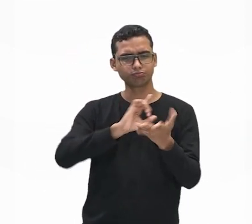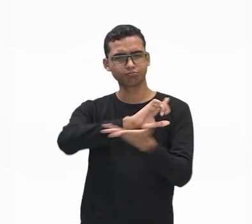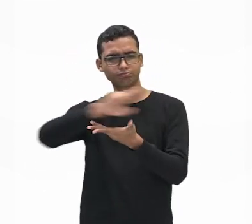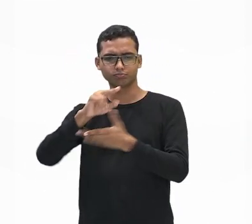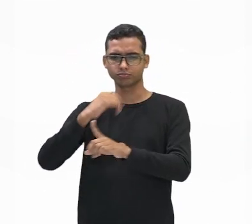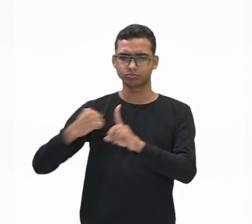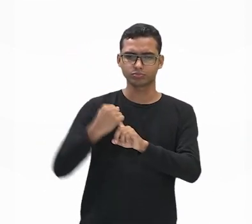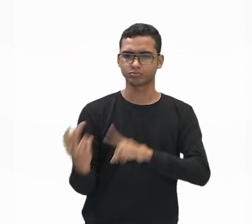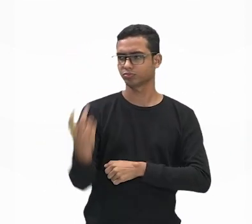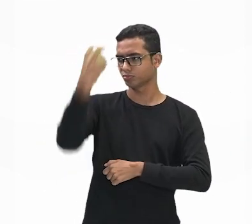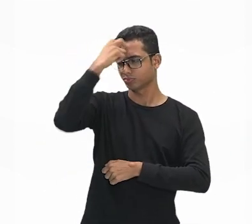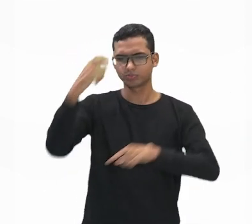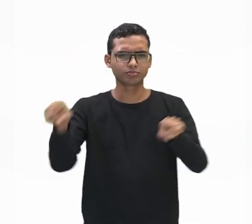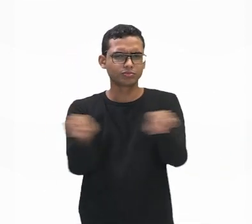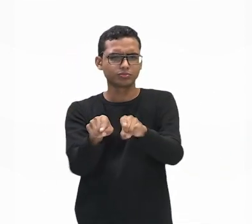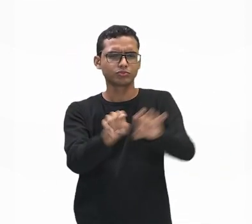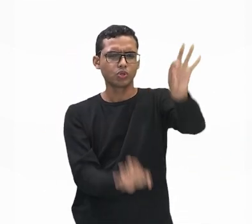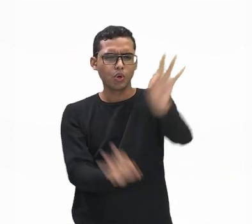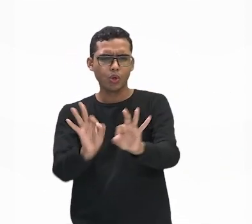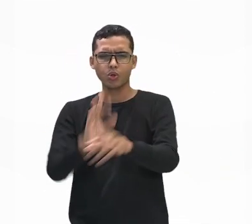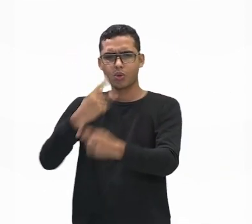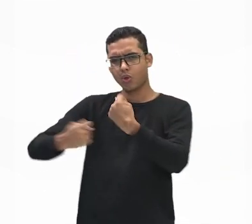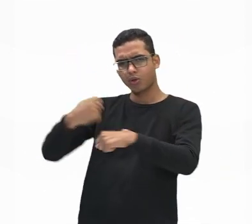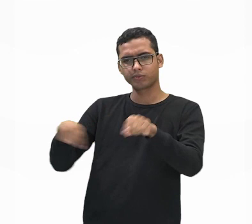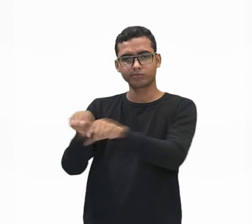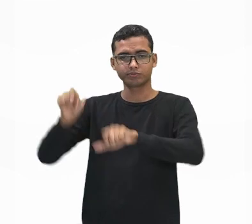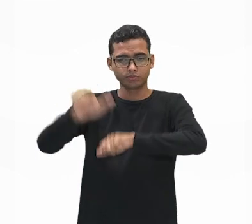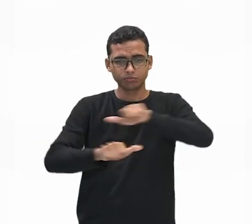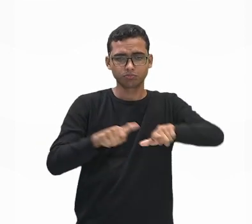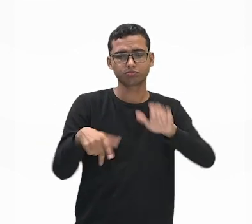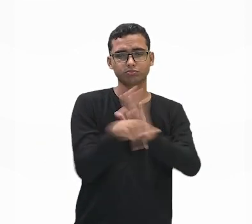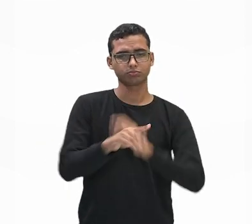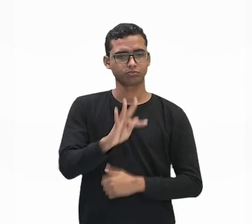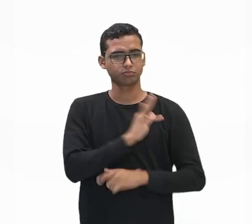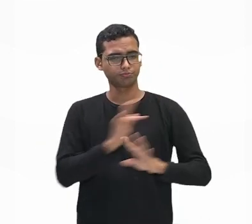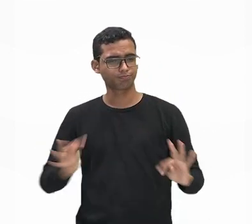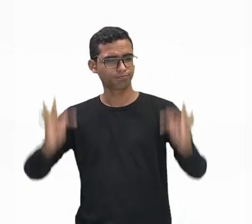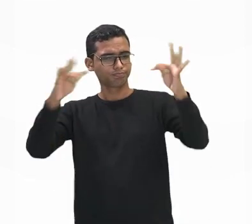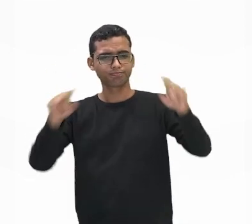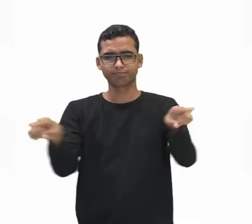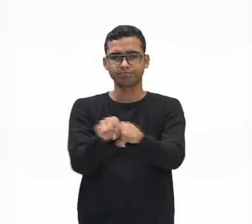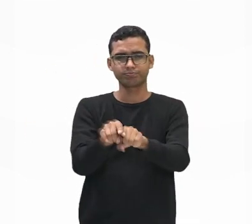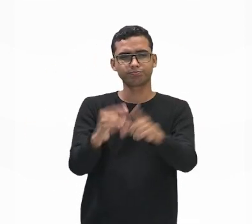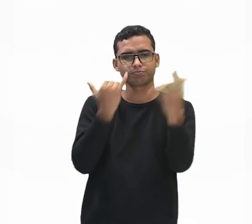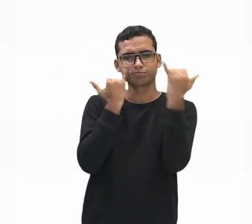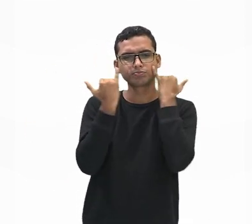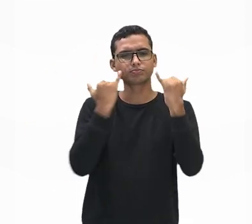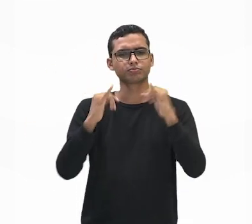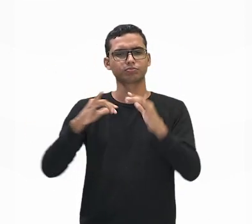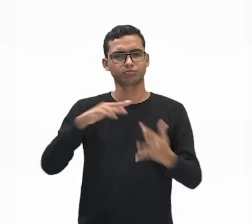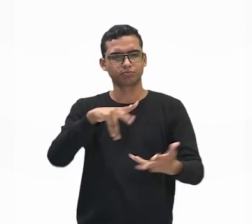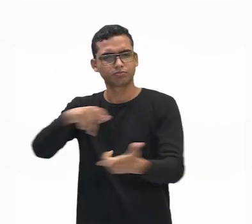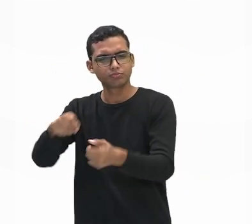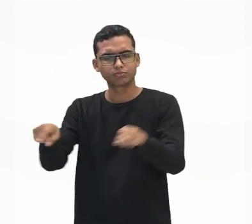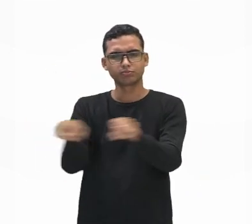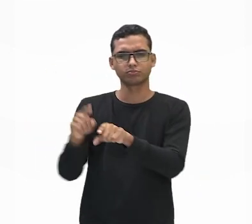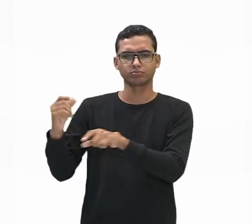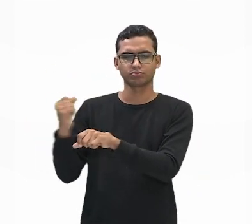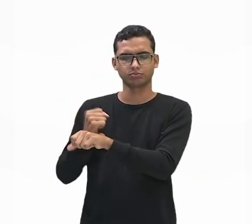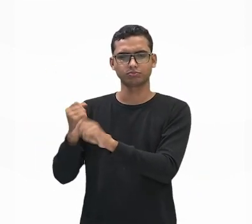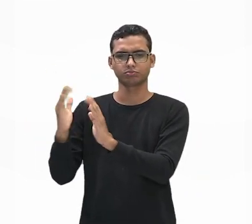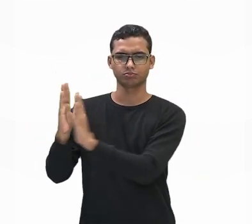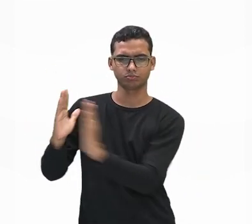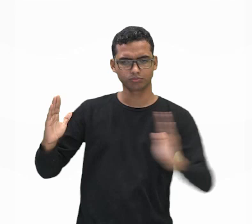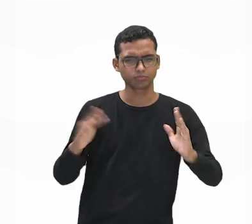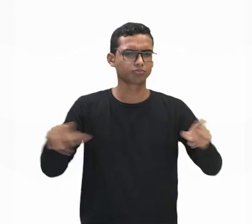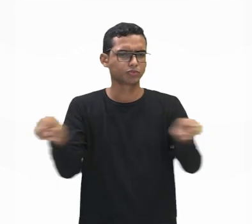e sociais, formas de organização econômica e transformações técnicas, tecnológicas e informacionais ao longo do tempo, novas formas